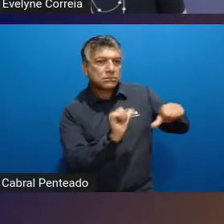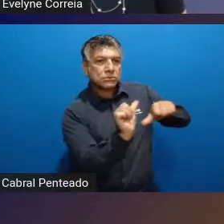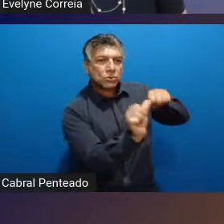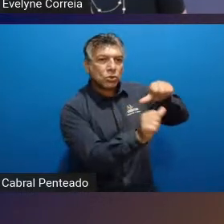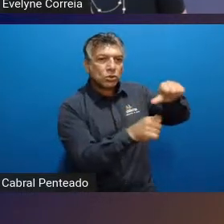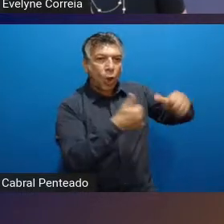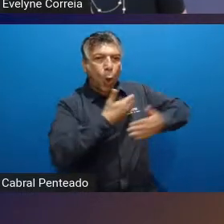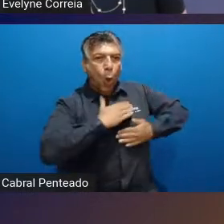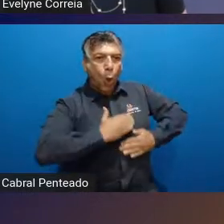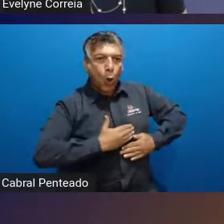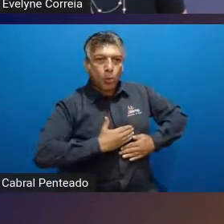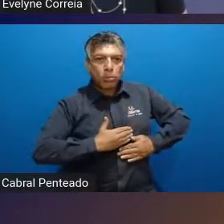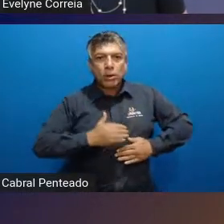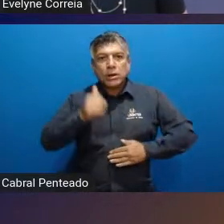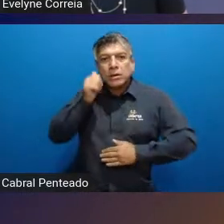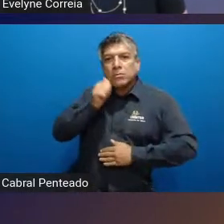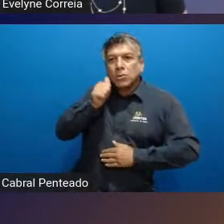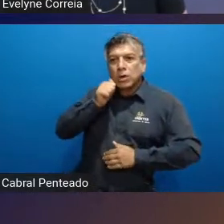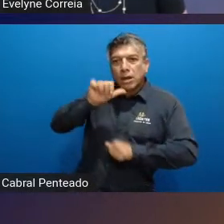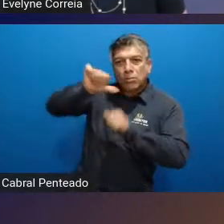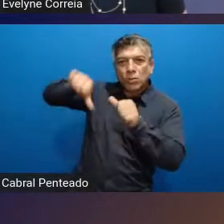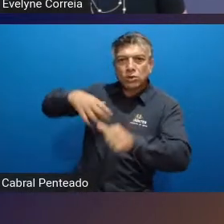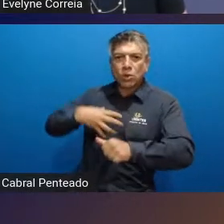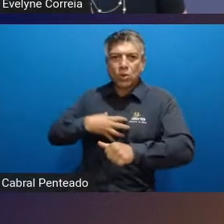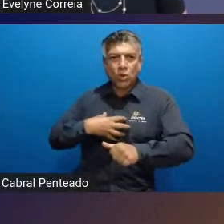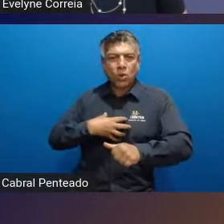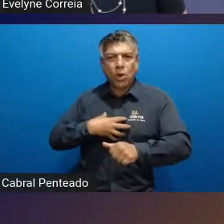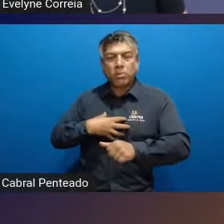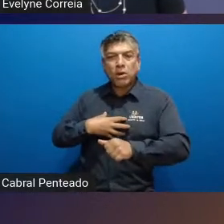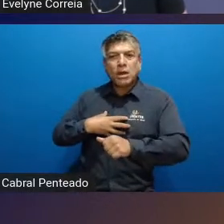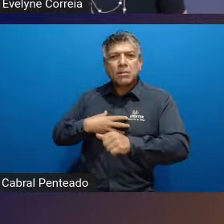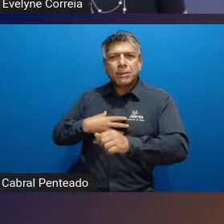modificando, né, pra encontrar a sua identidade,